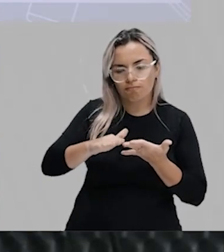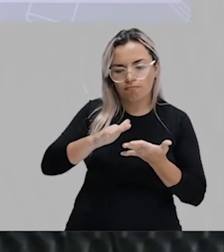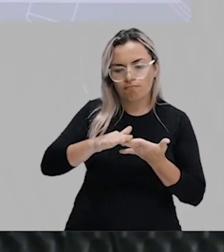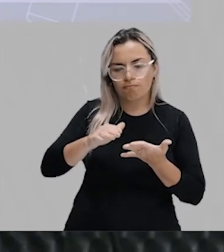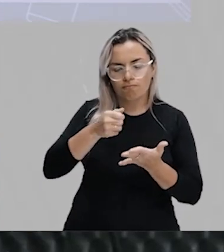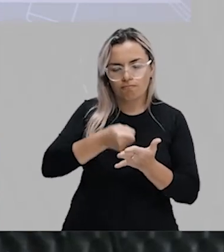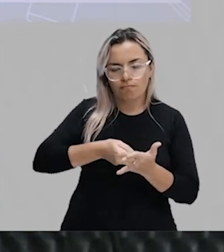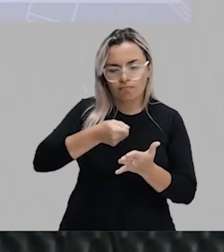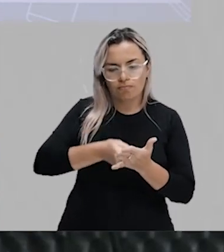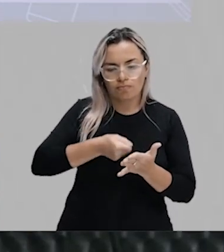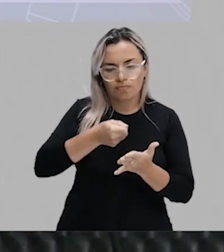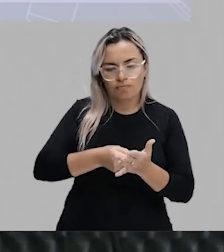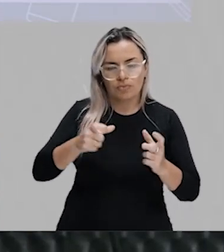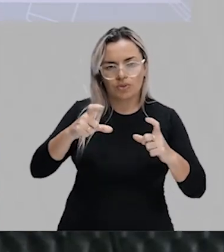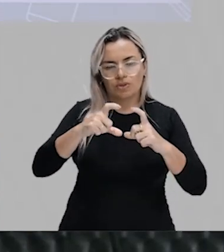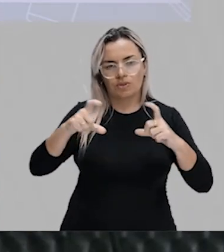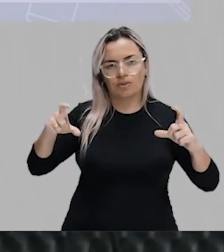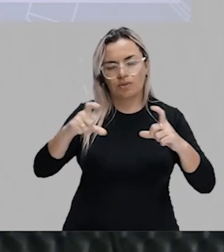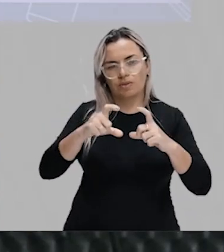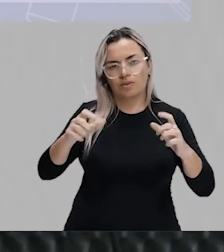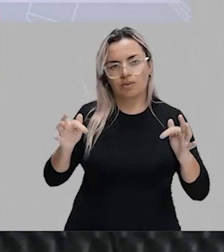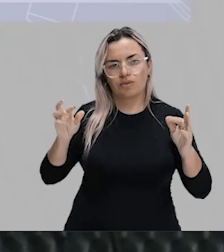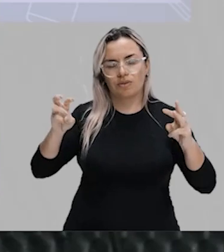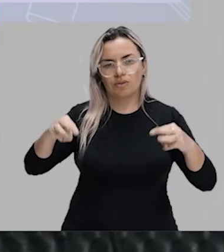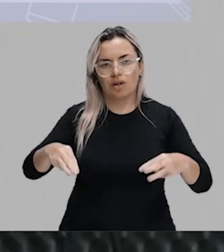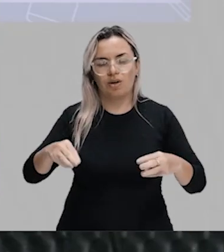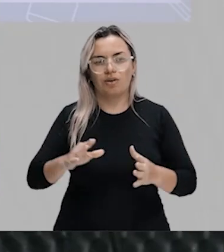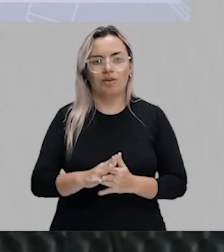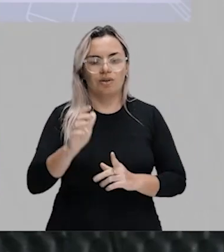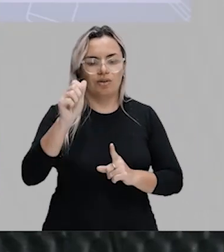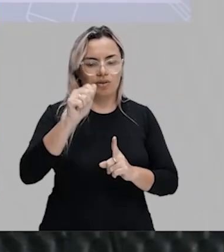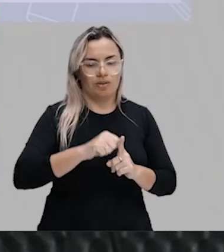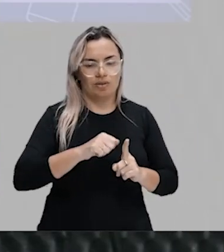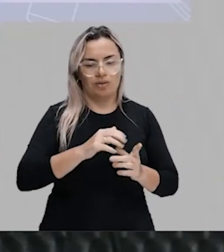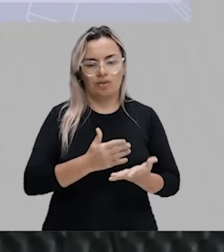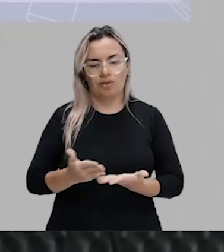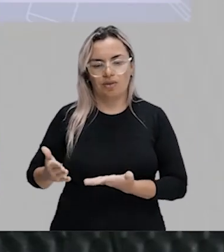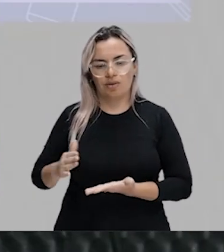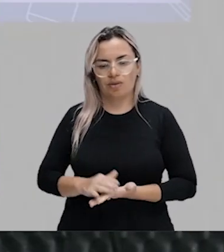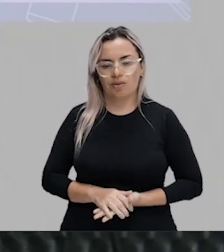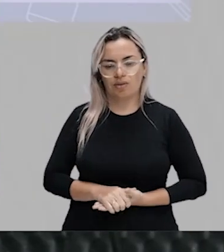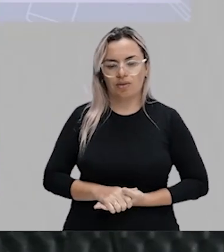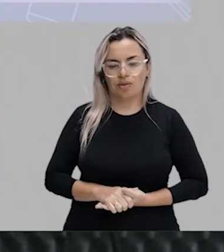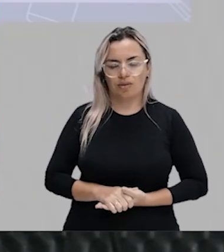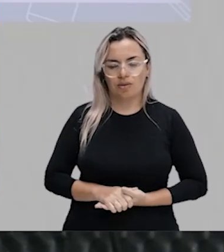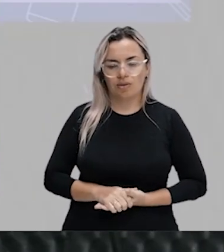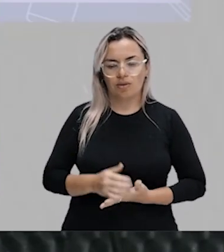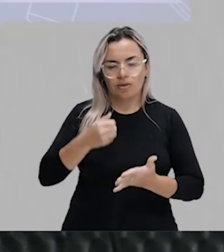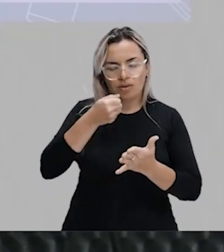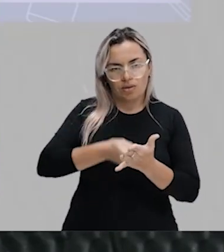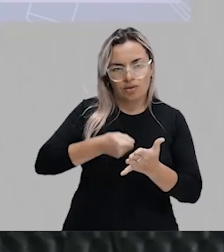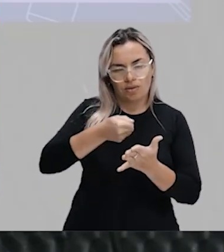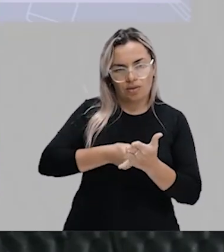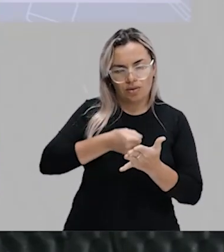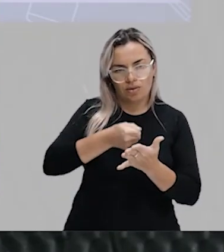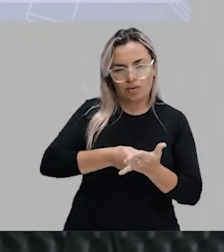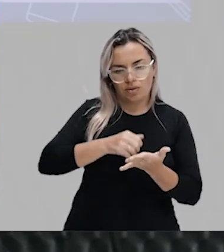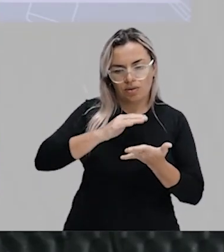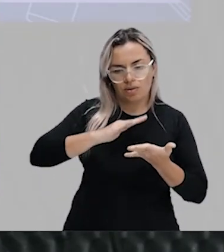Coisa, expressão de todo final de mês. Então, correr com los gastos. Correr Pagar as